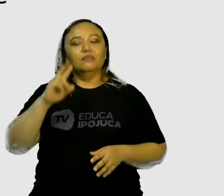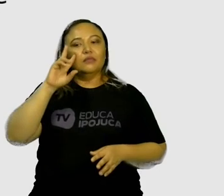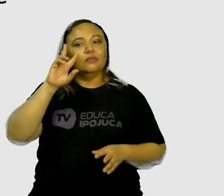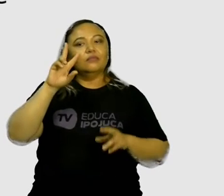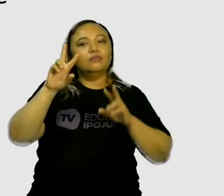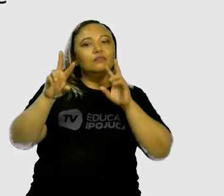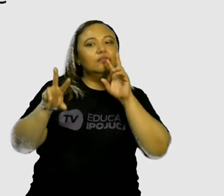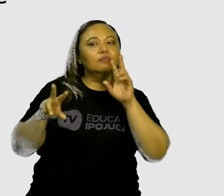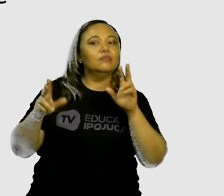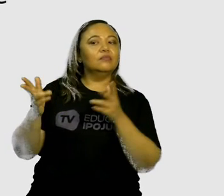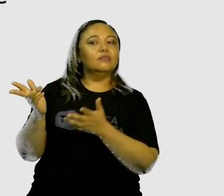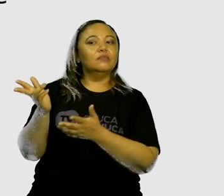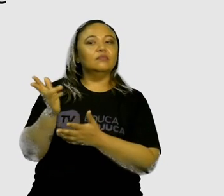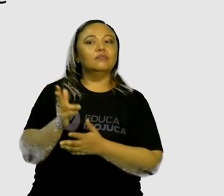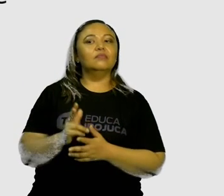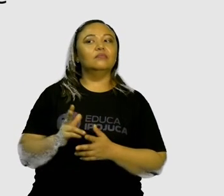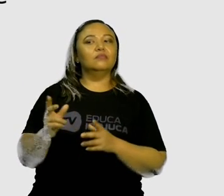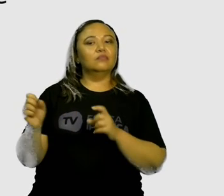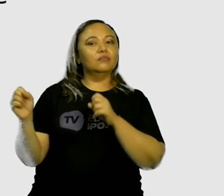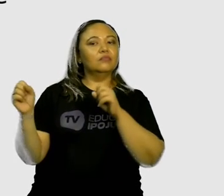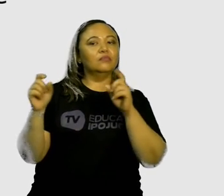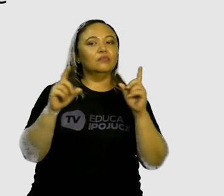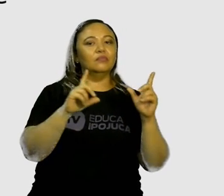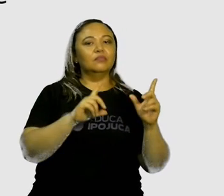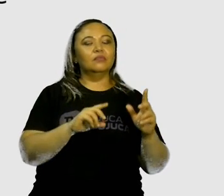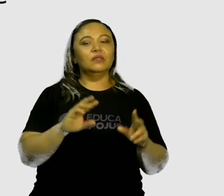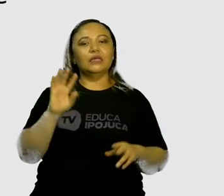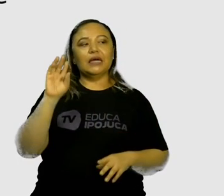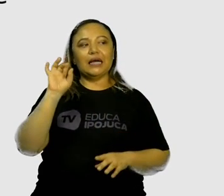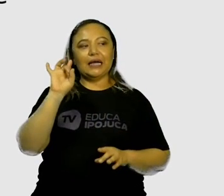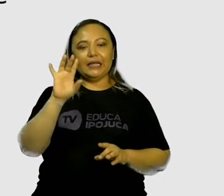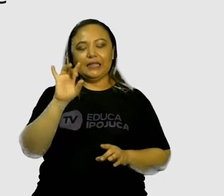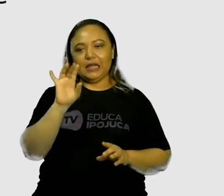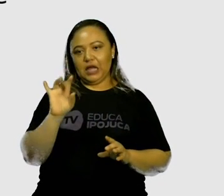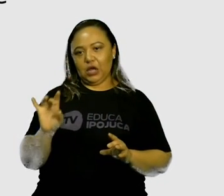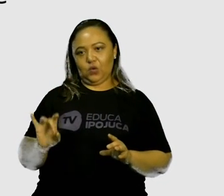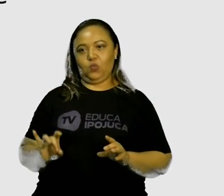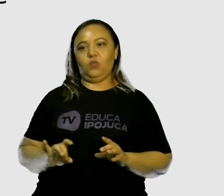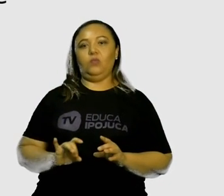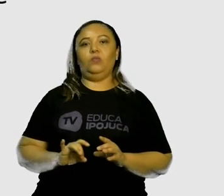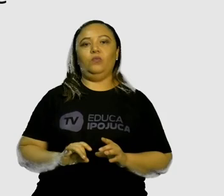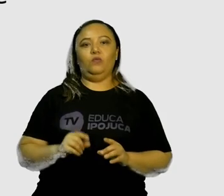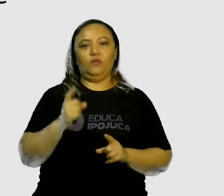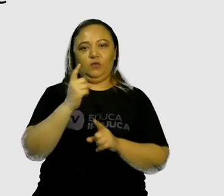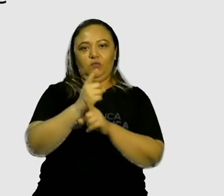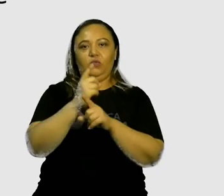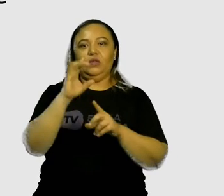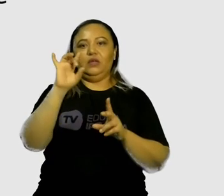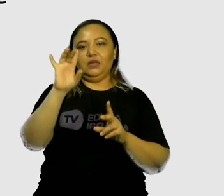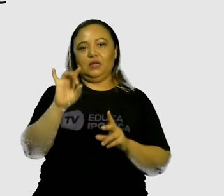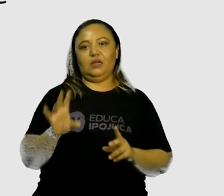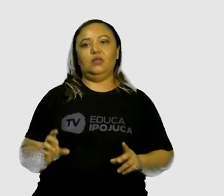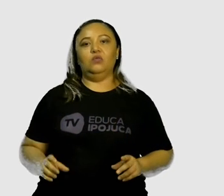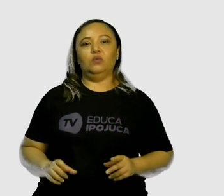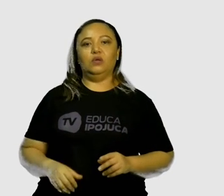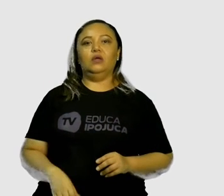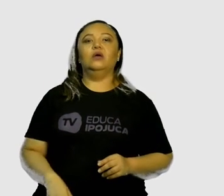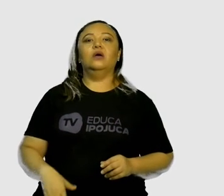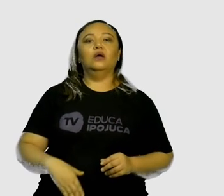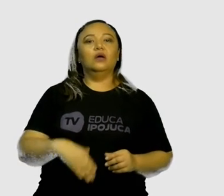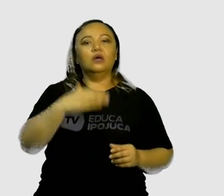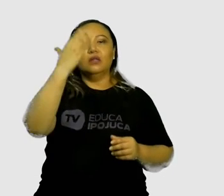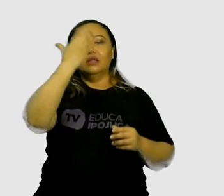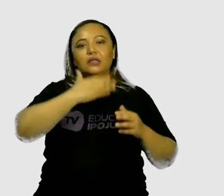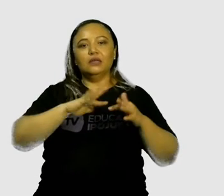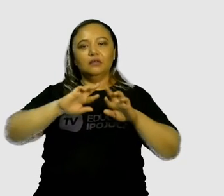você vai dizer aqui qual a chance que tem de encontrar cada uma das frutas. Está certo? E aí, nosso primeiro